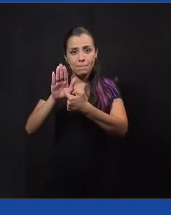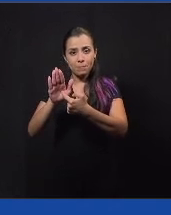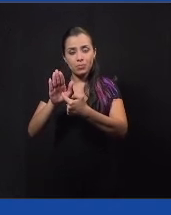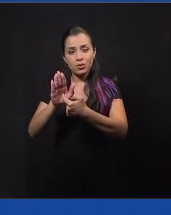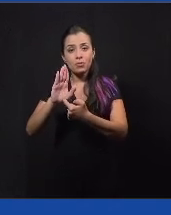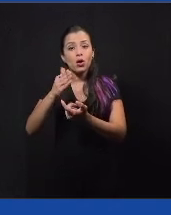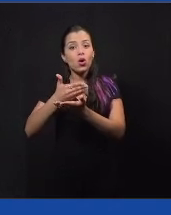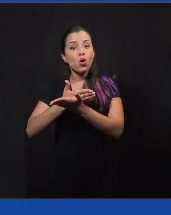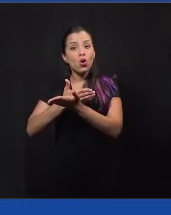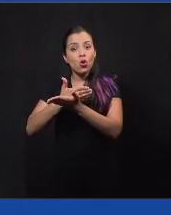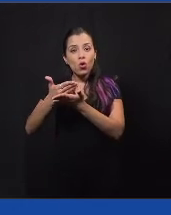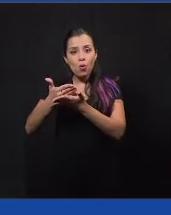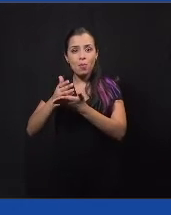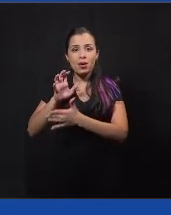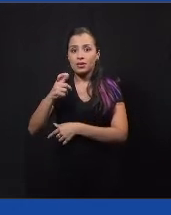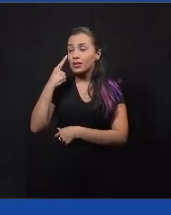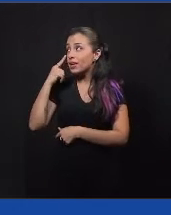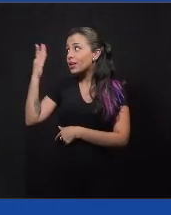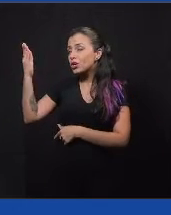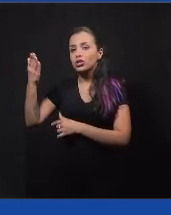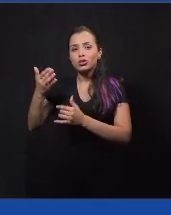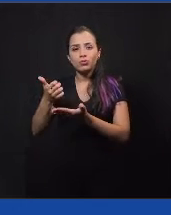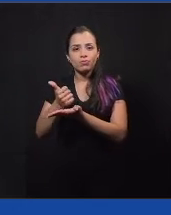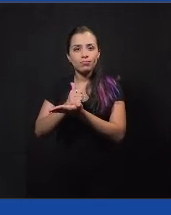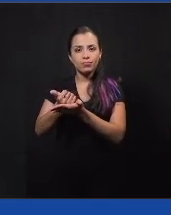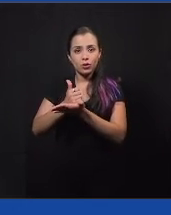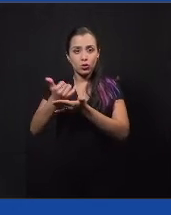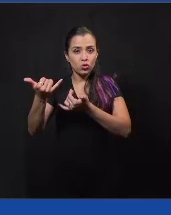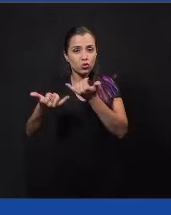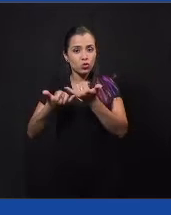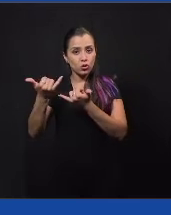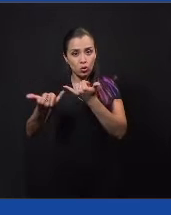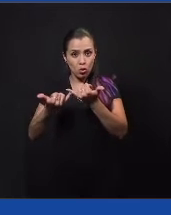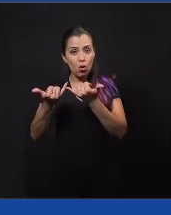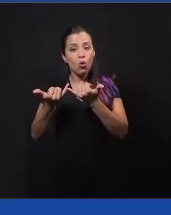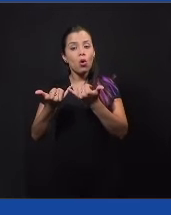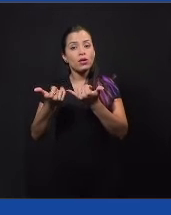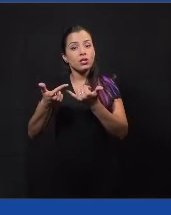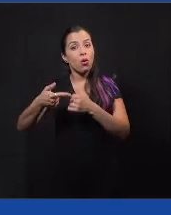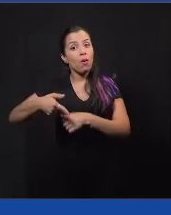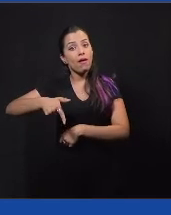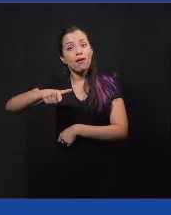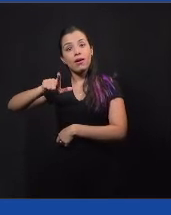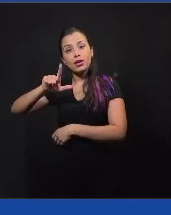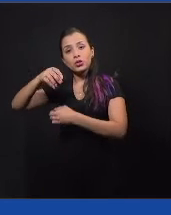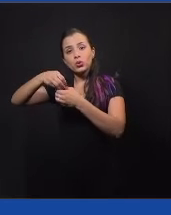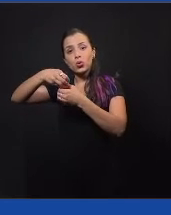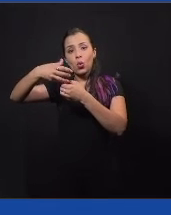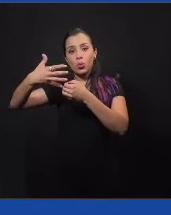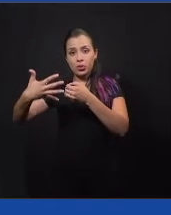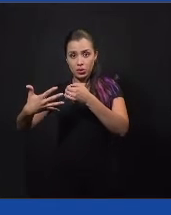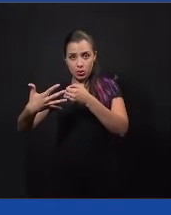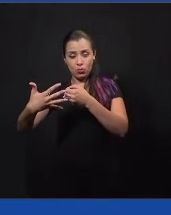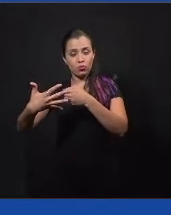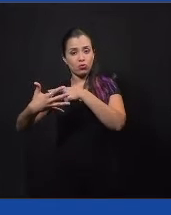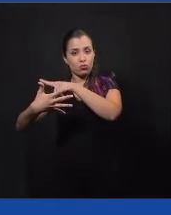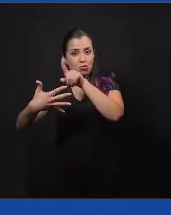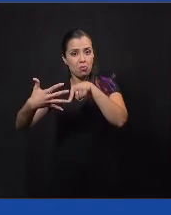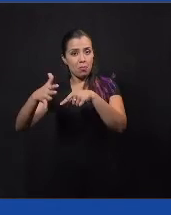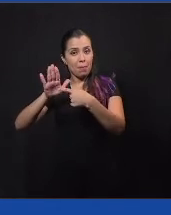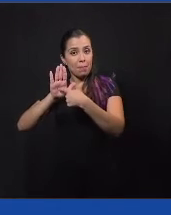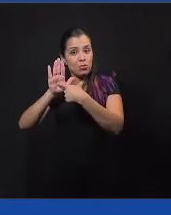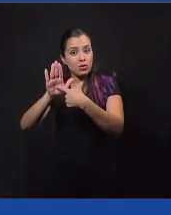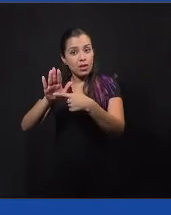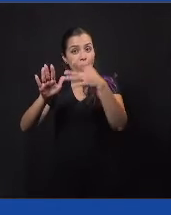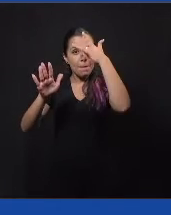começa, né, esse jogo. Então, assim, é disponibilizado um conteúdo antes, né, para ajudar a pessoa a responder essa pergunta, para ela